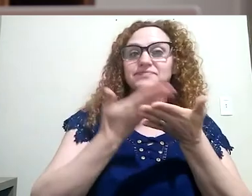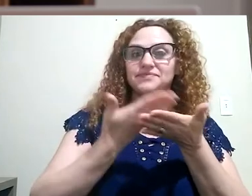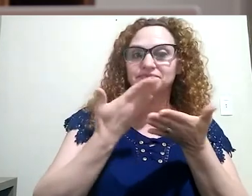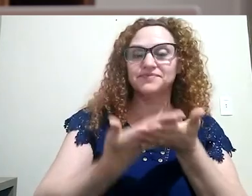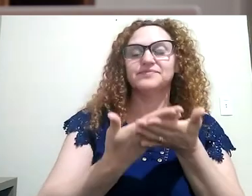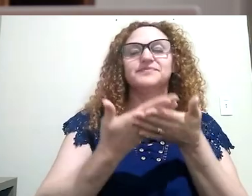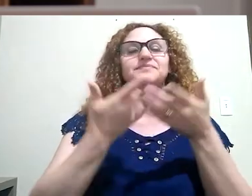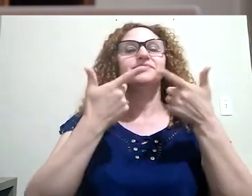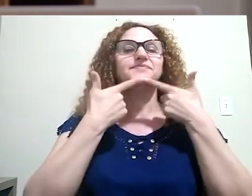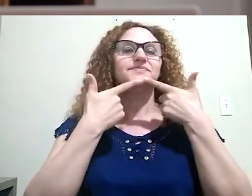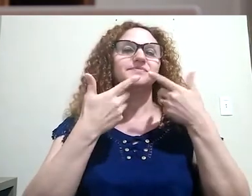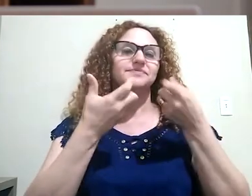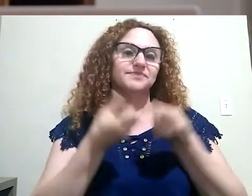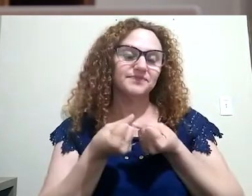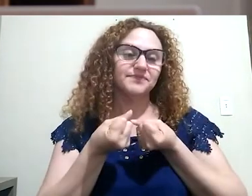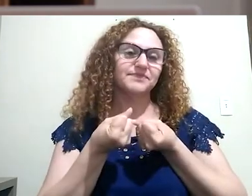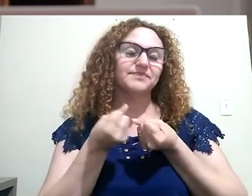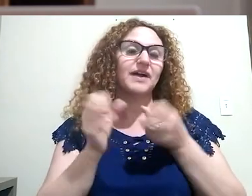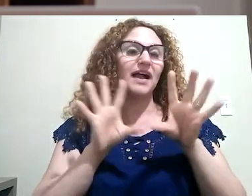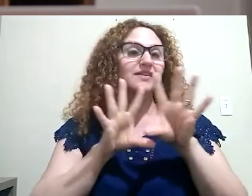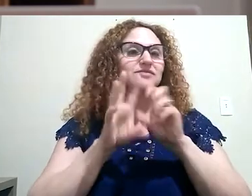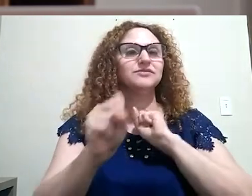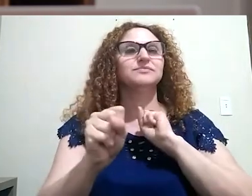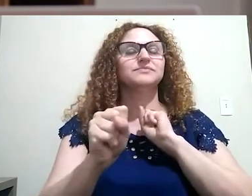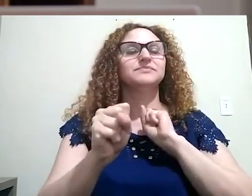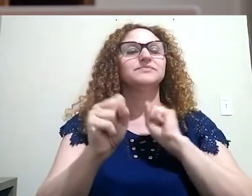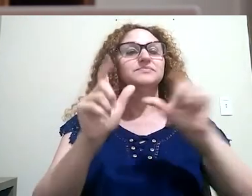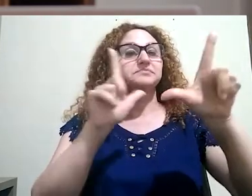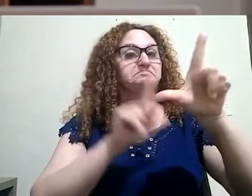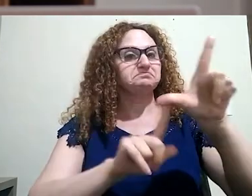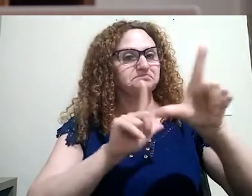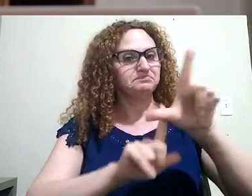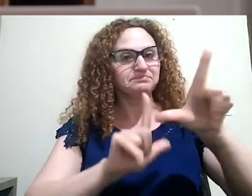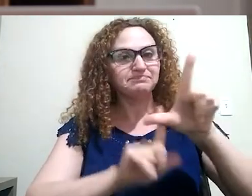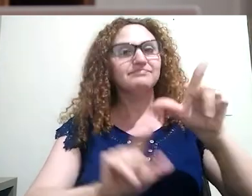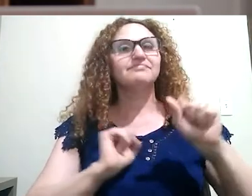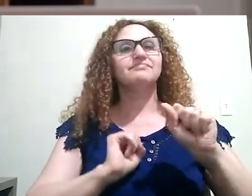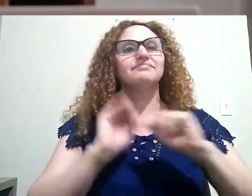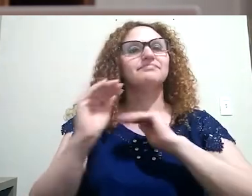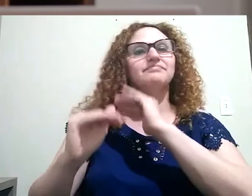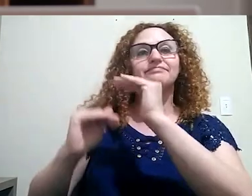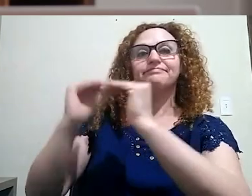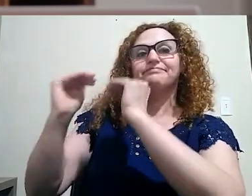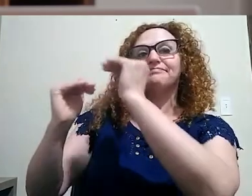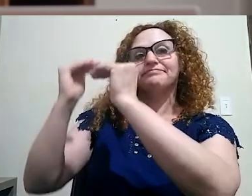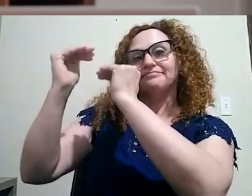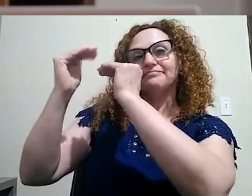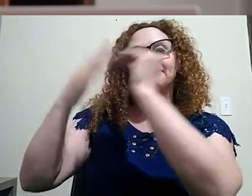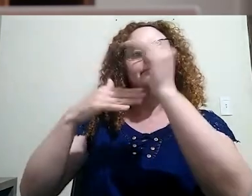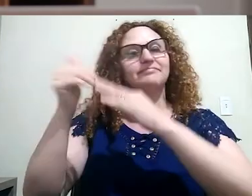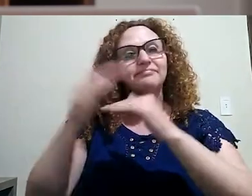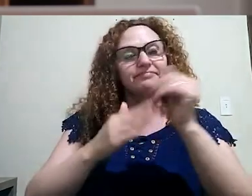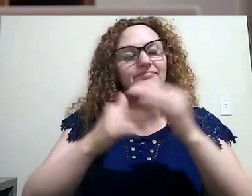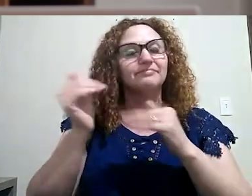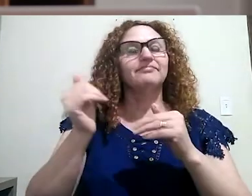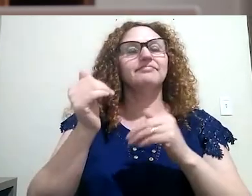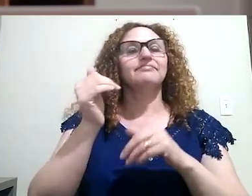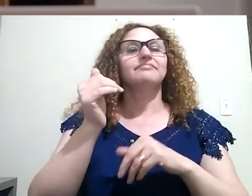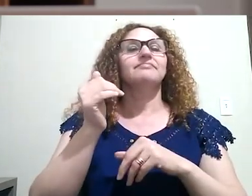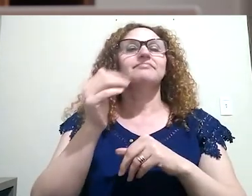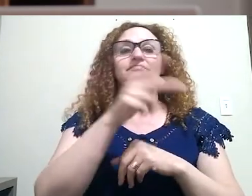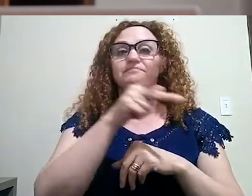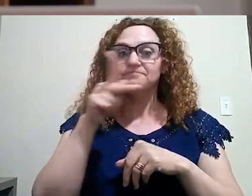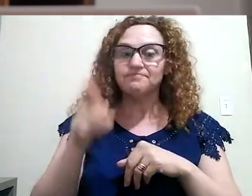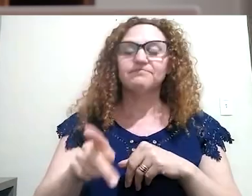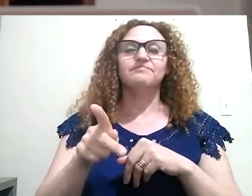linguísticos para a formação do estudante de letras e para o desenvolvimento da prática docente do